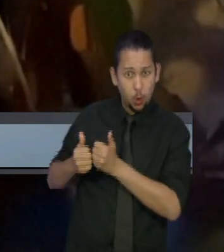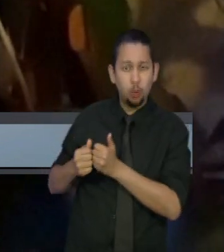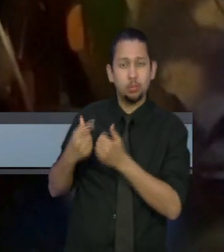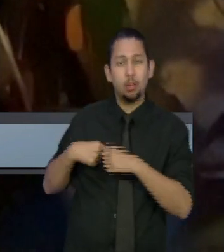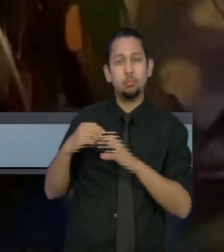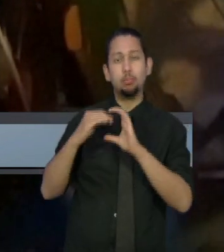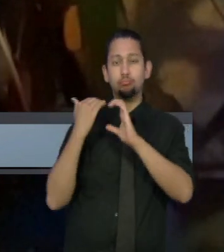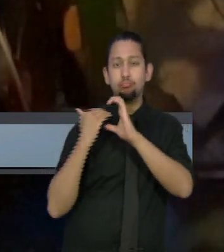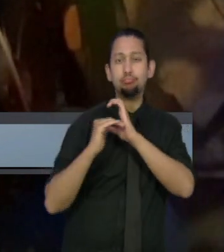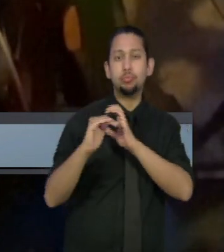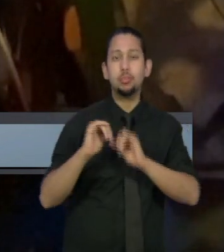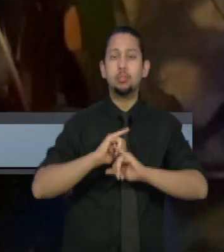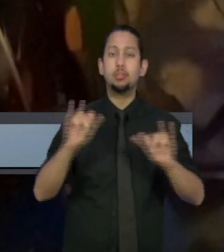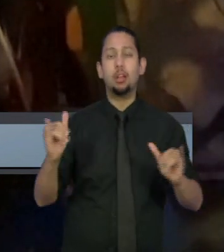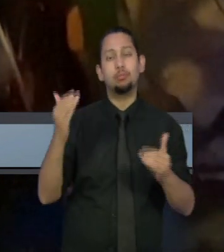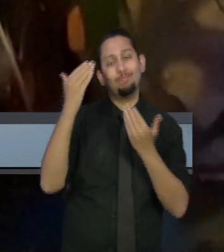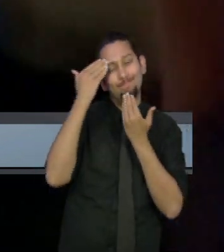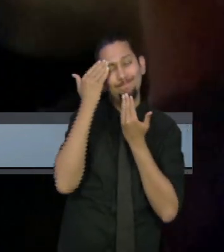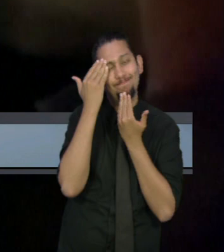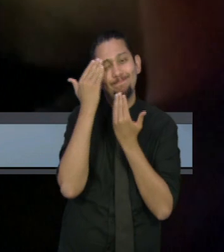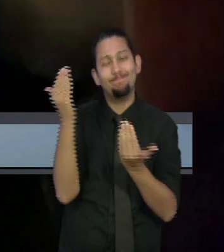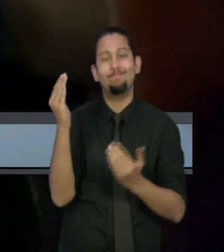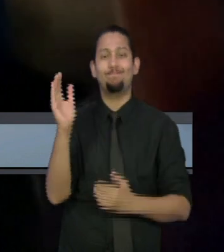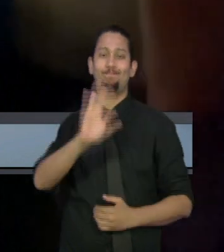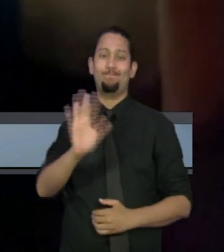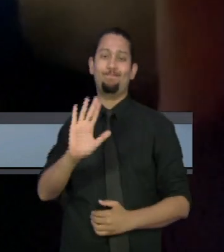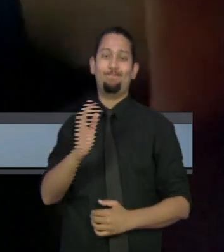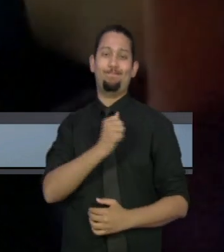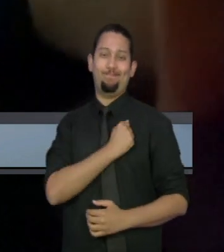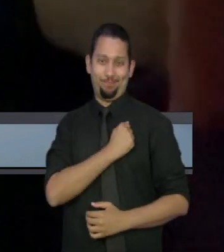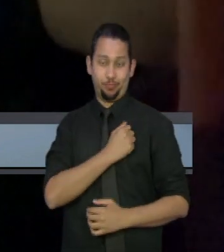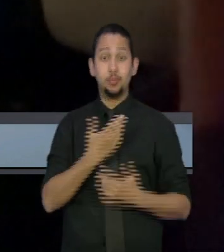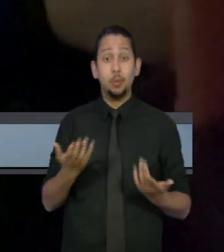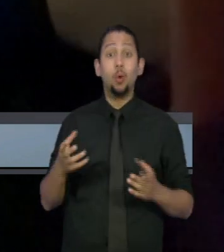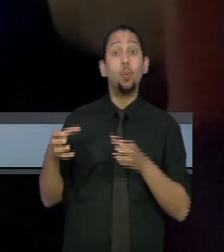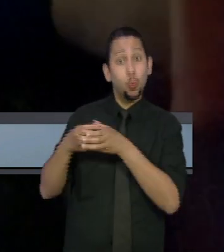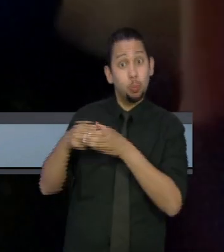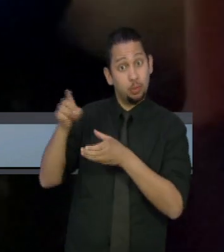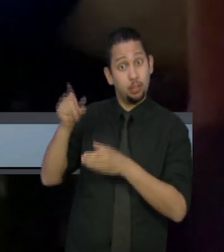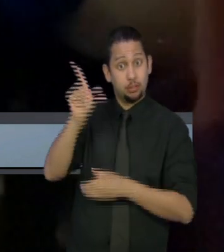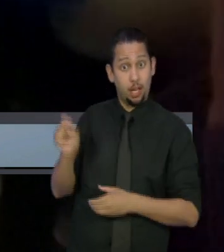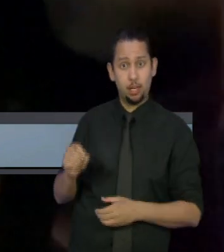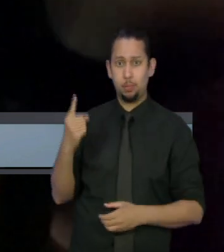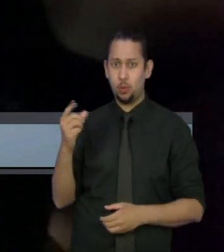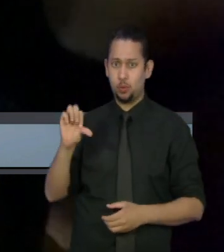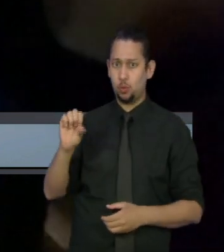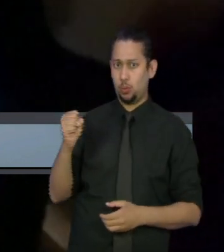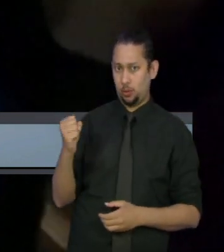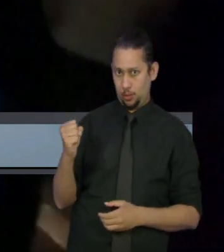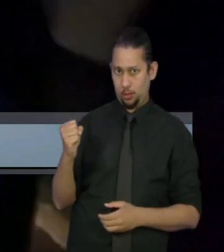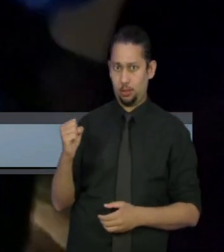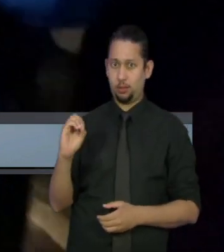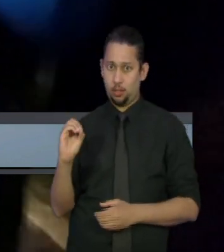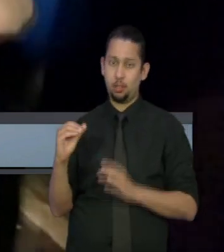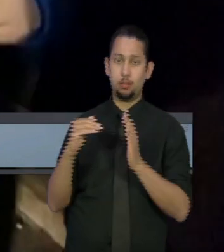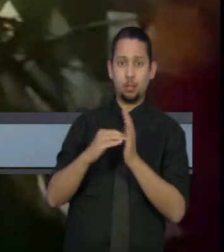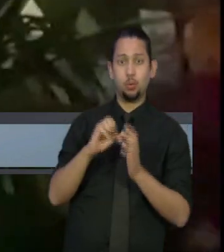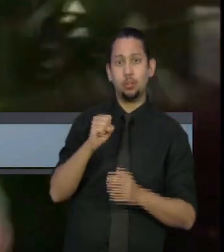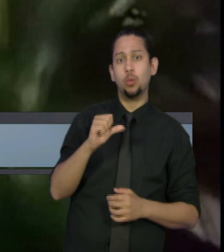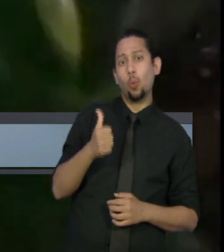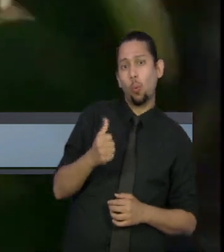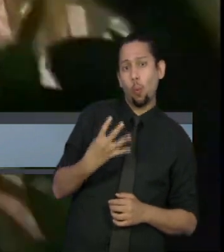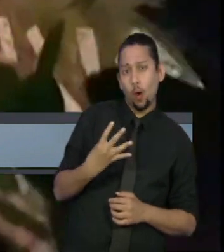craque, que agora entra para a eternidade. Maradona defendeu o clube italiano entre 1984 e 1991